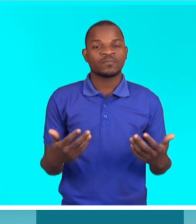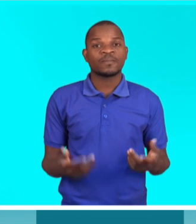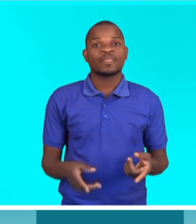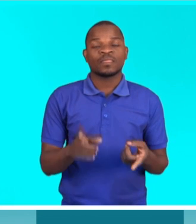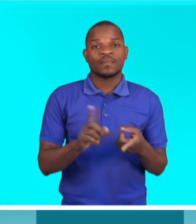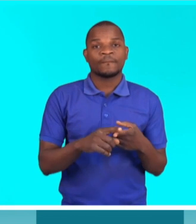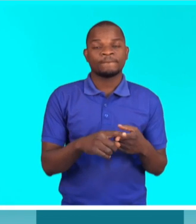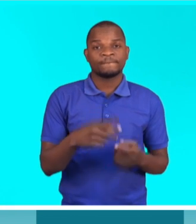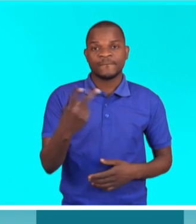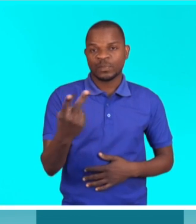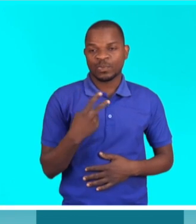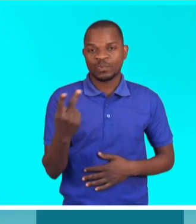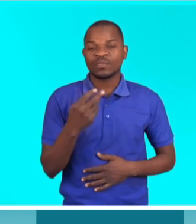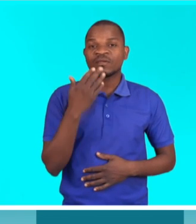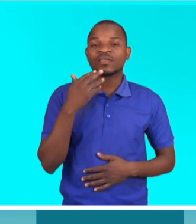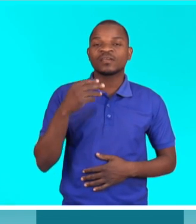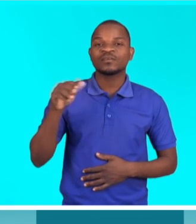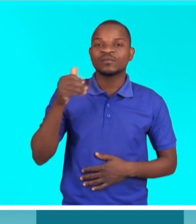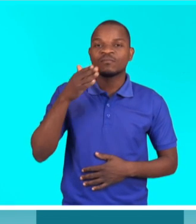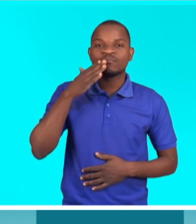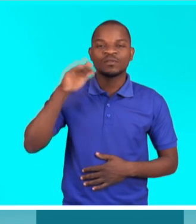Quem passou entre nós duas aqui?